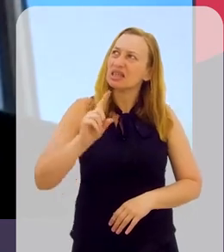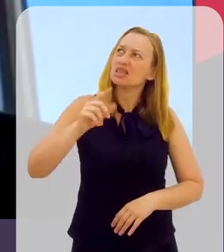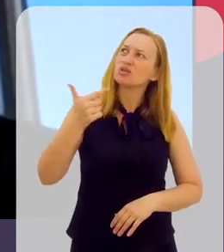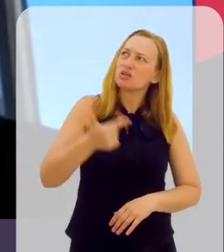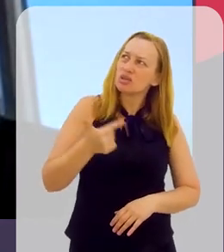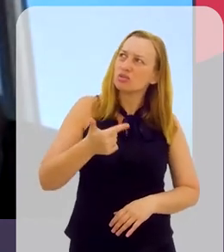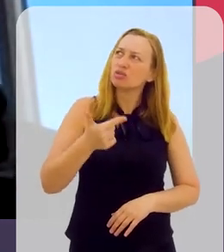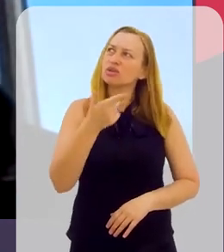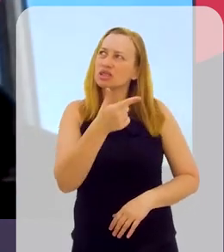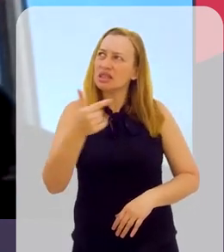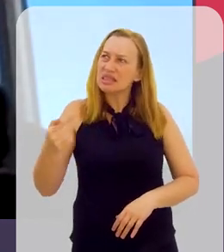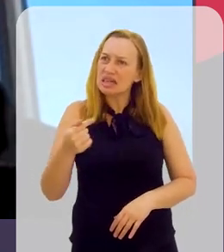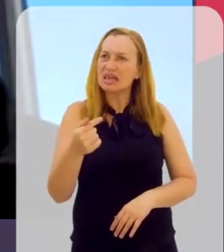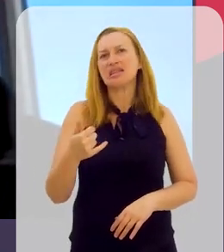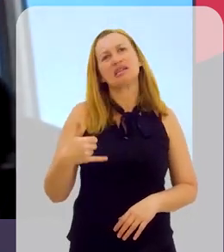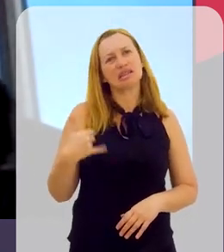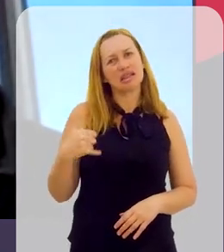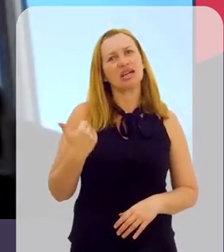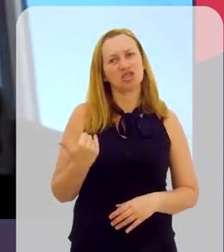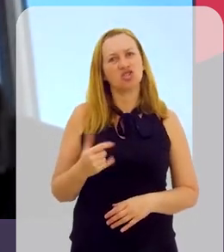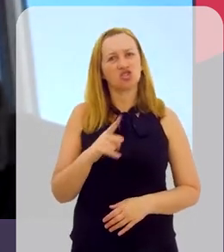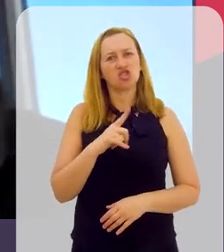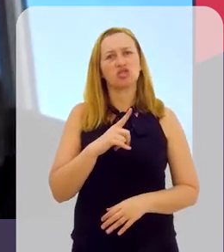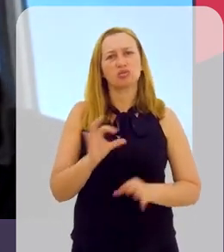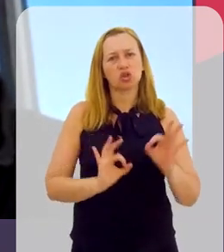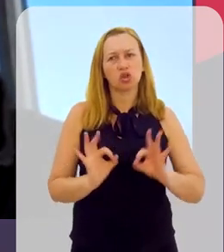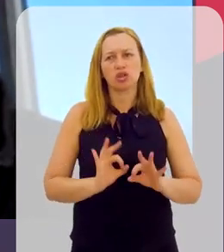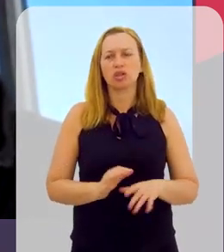17 anos.